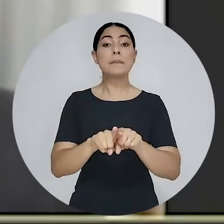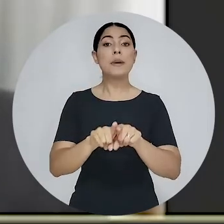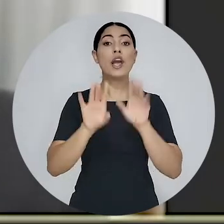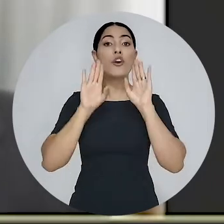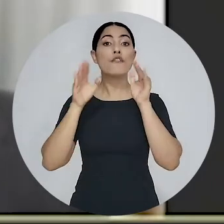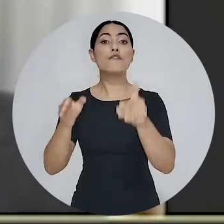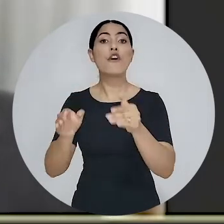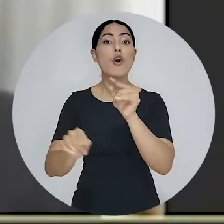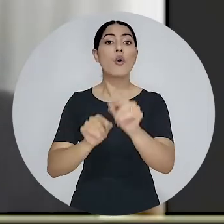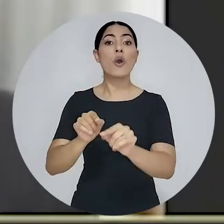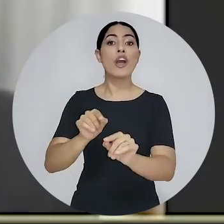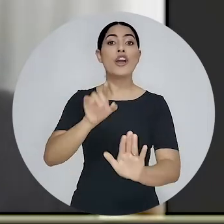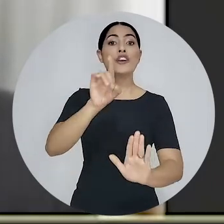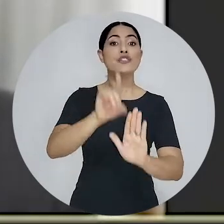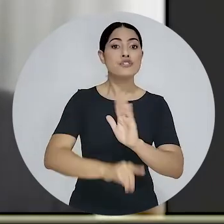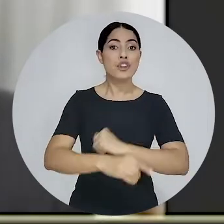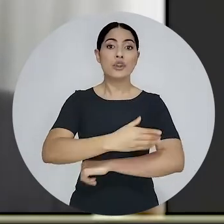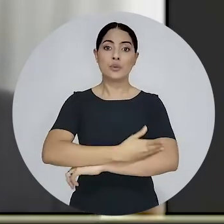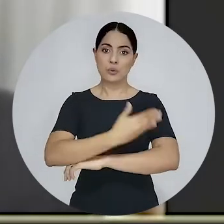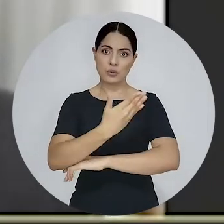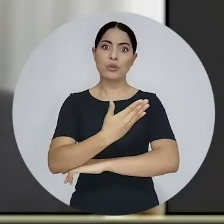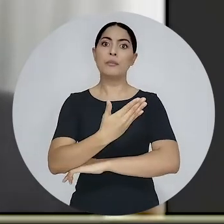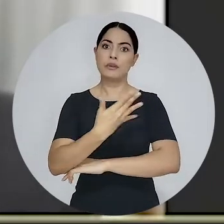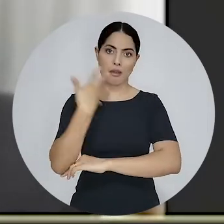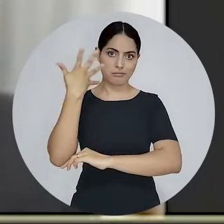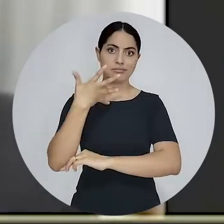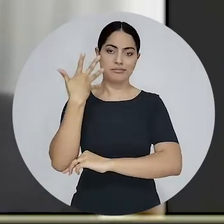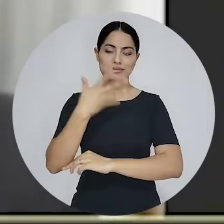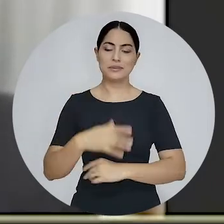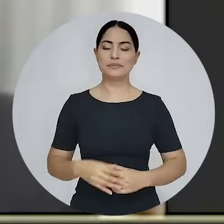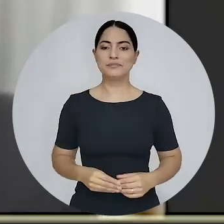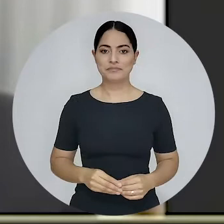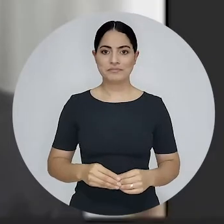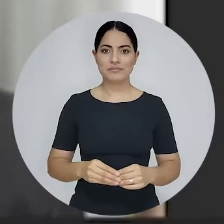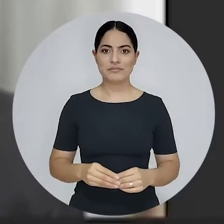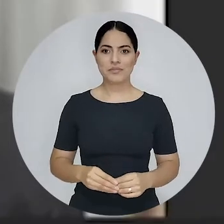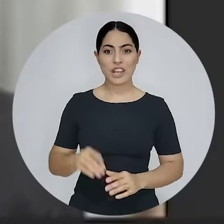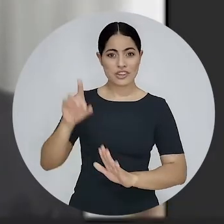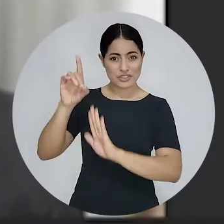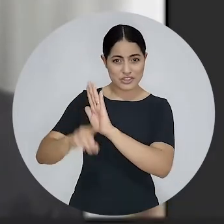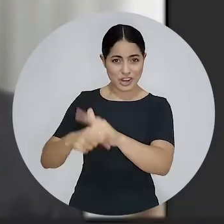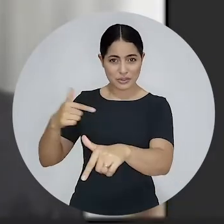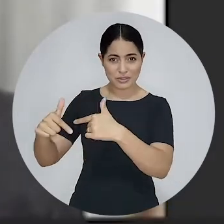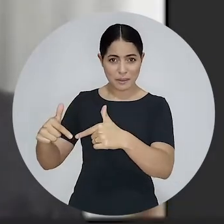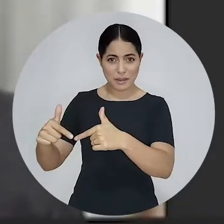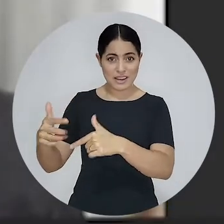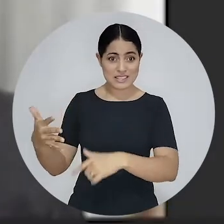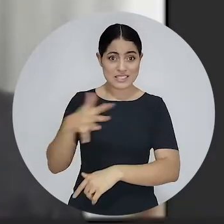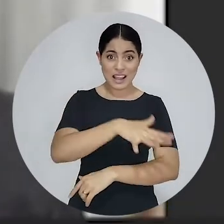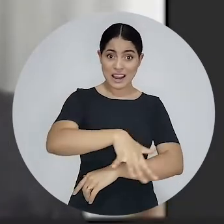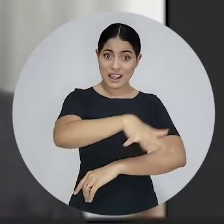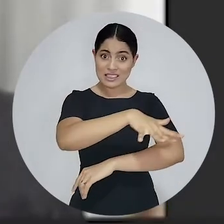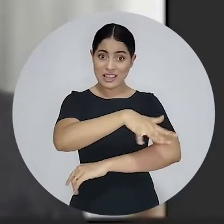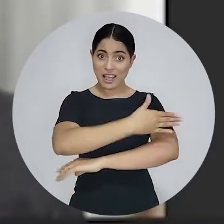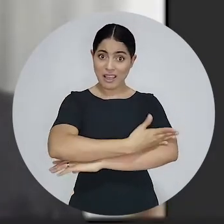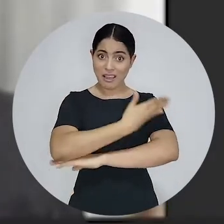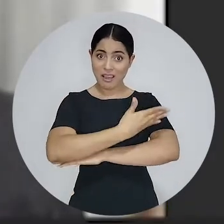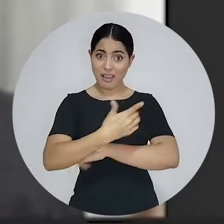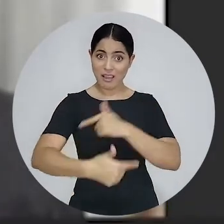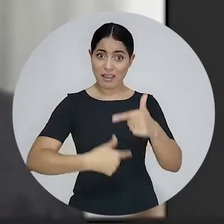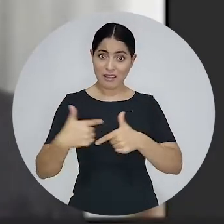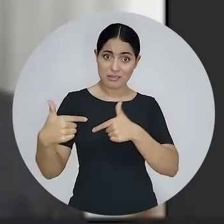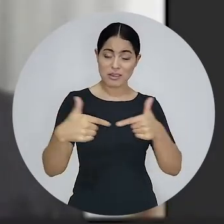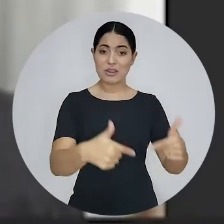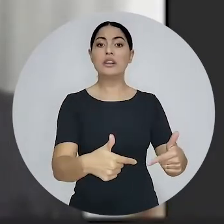focar também naquilo que for possível na área do direito condominal. O direito de trabalho, o direito trabalhista aplicado aos condomínios é um